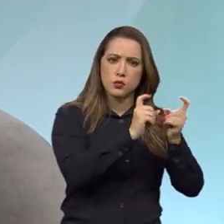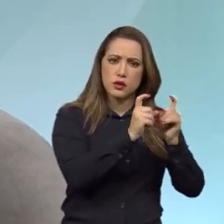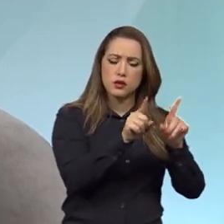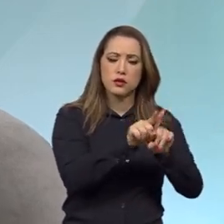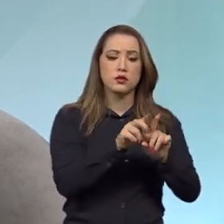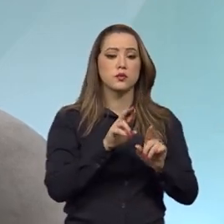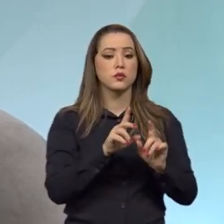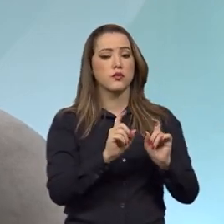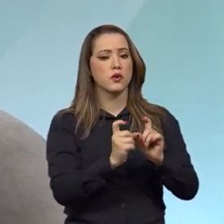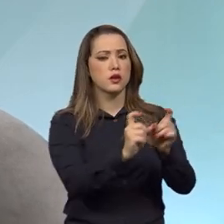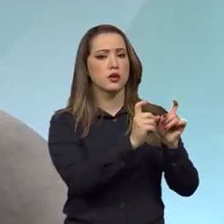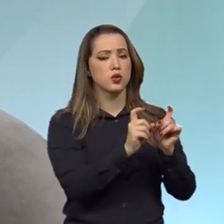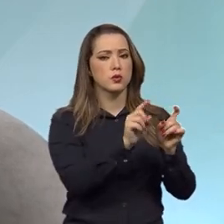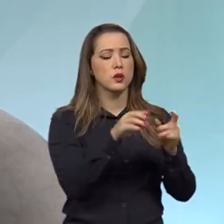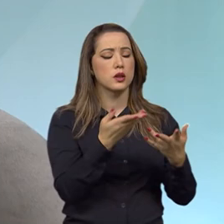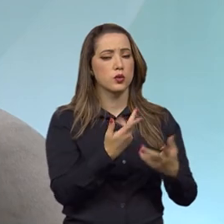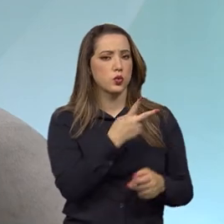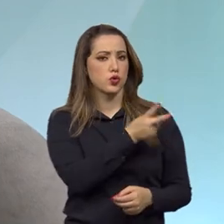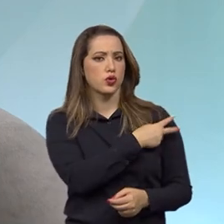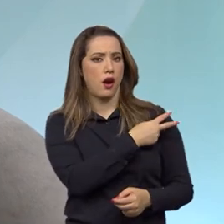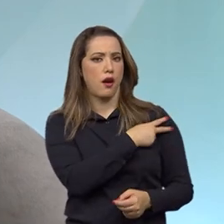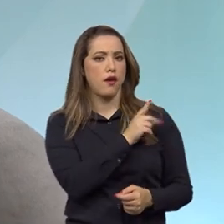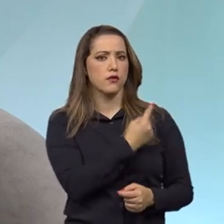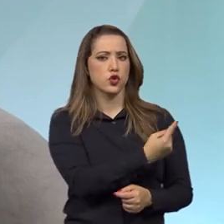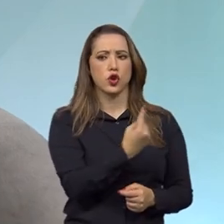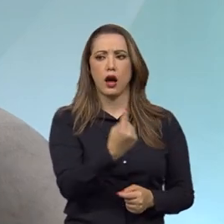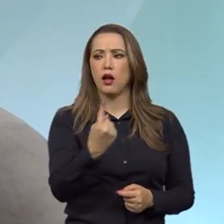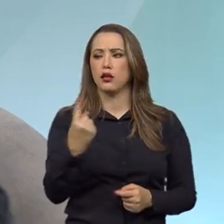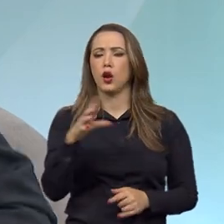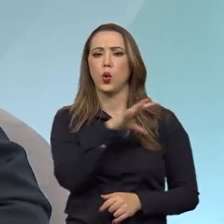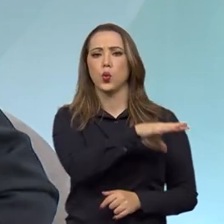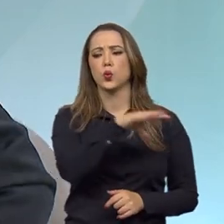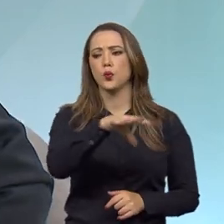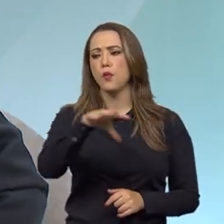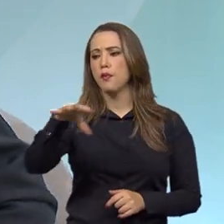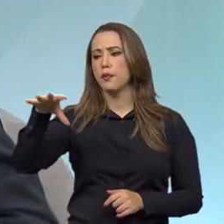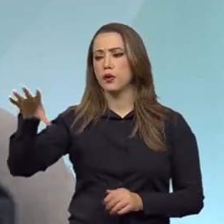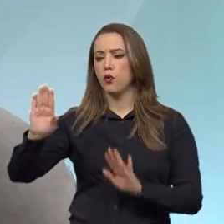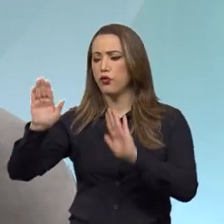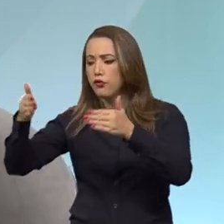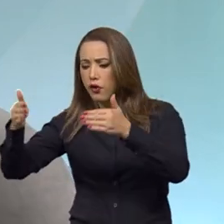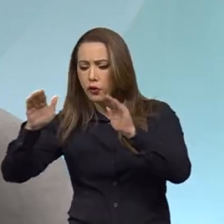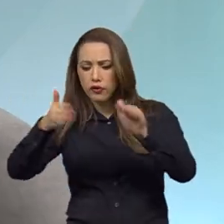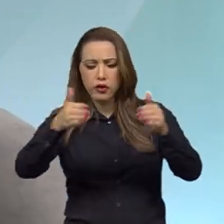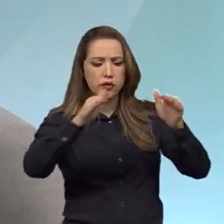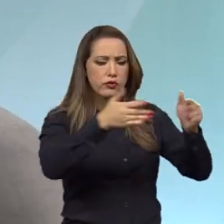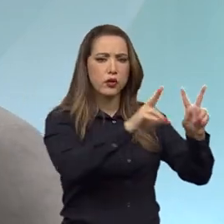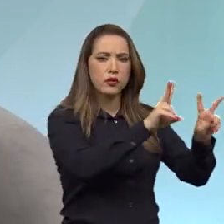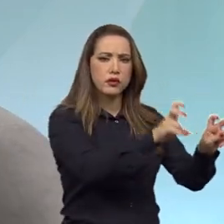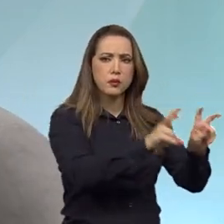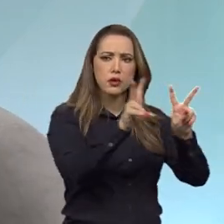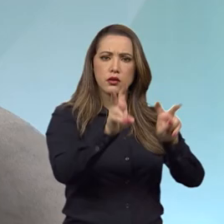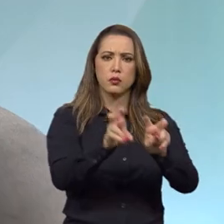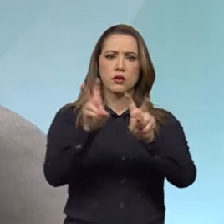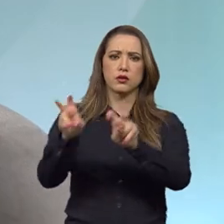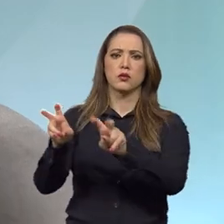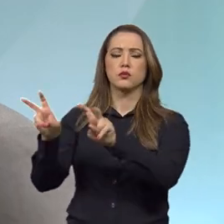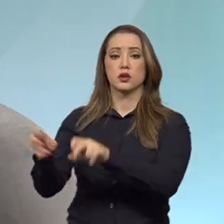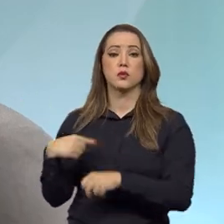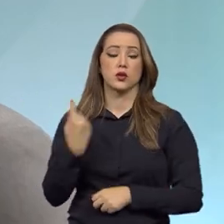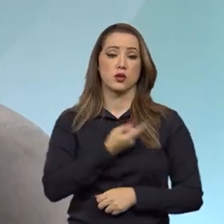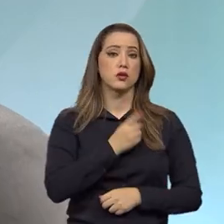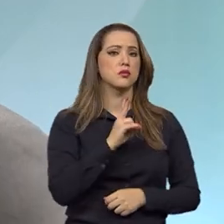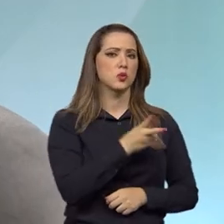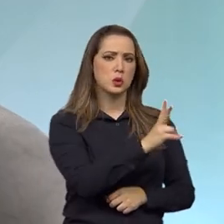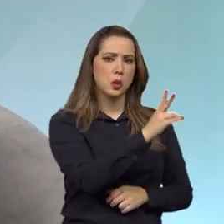por gerirem, como a gente chama, os chefes de cada grupo, de cada núcleo, de cada equipe, nós temos ali uma expertise em